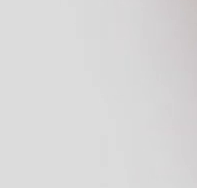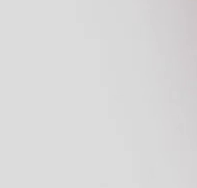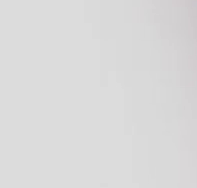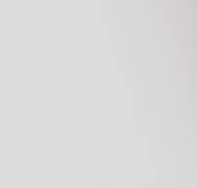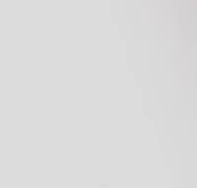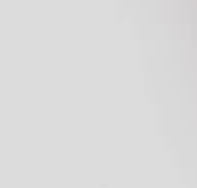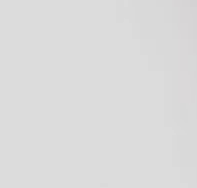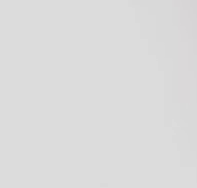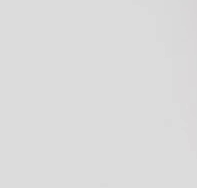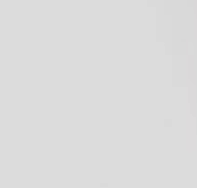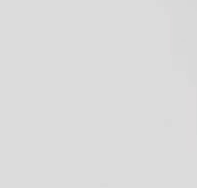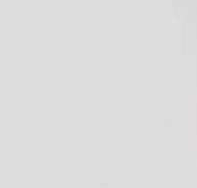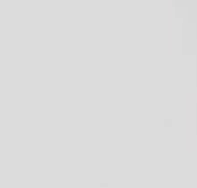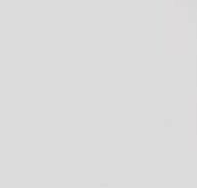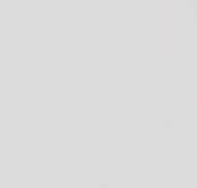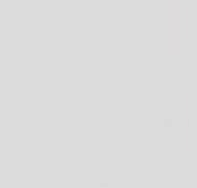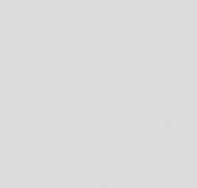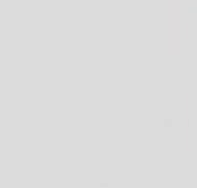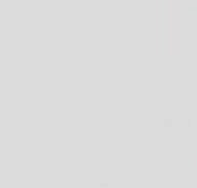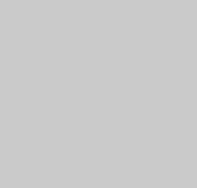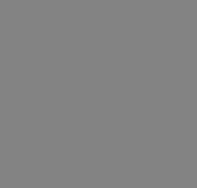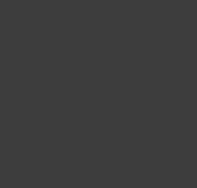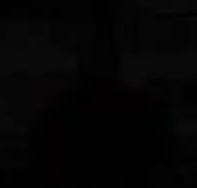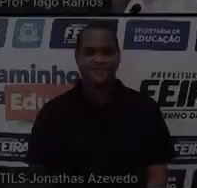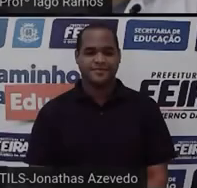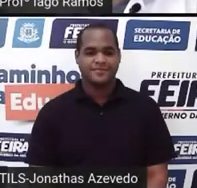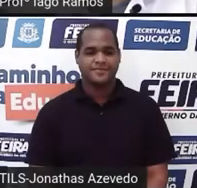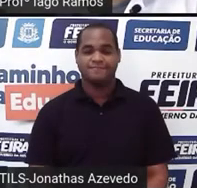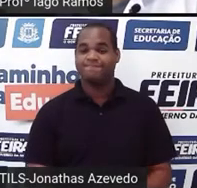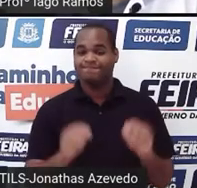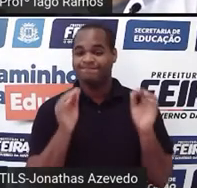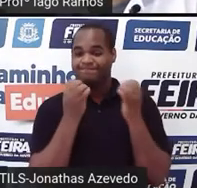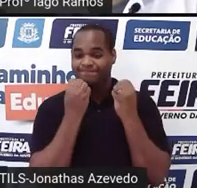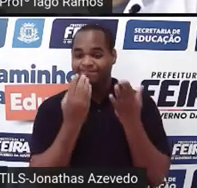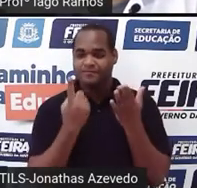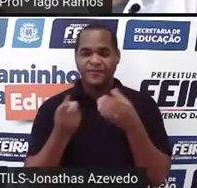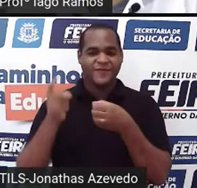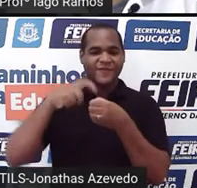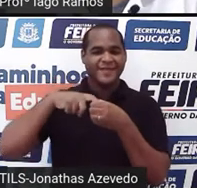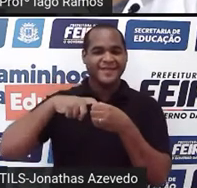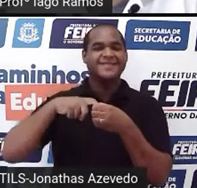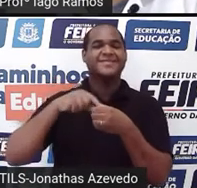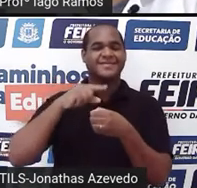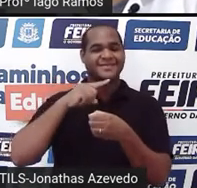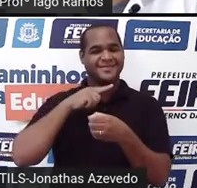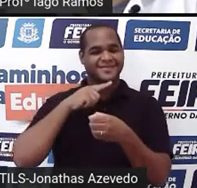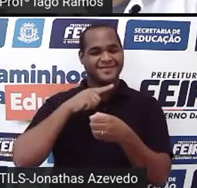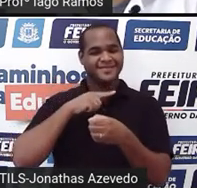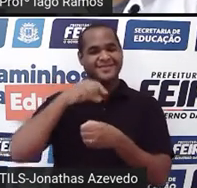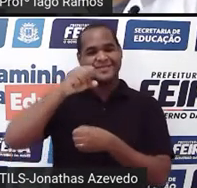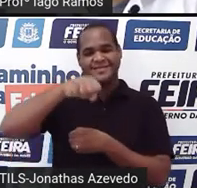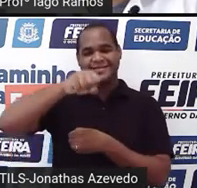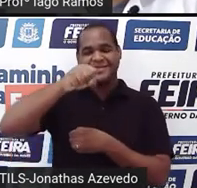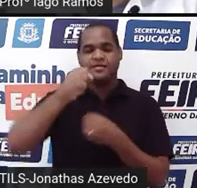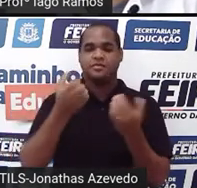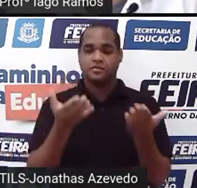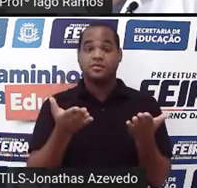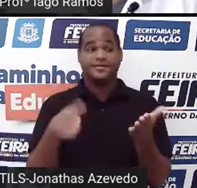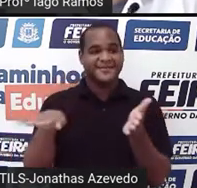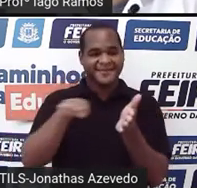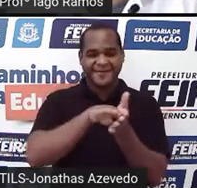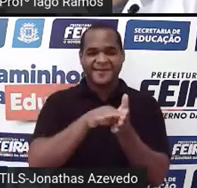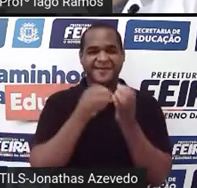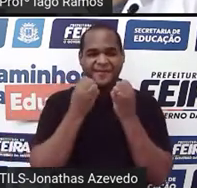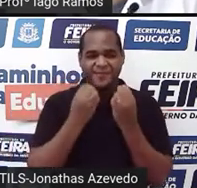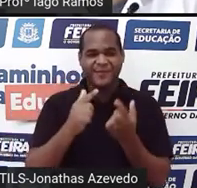E estamos de volta, é isso aí, chegamos